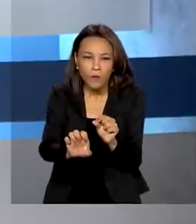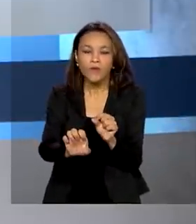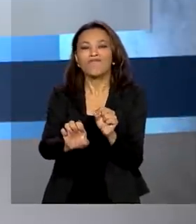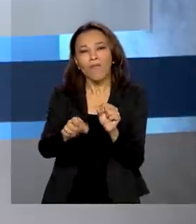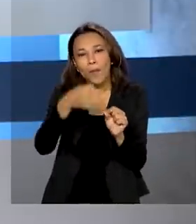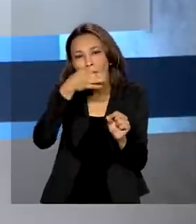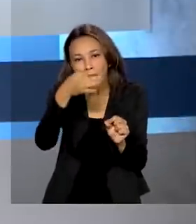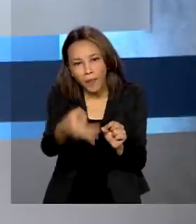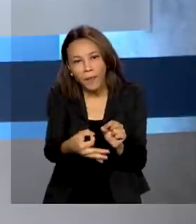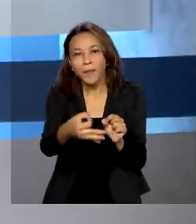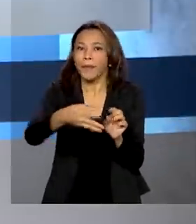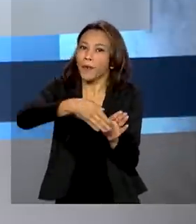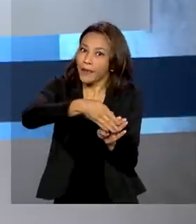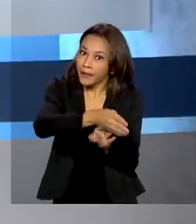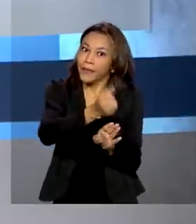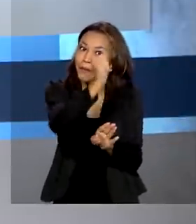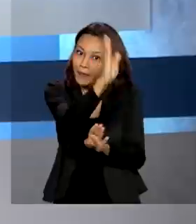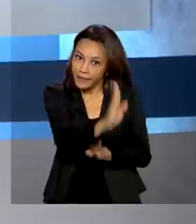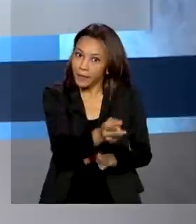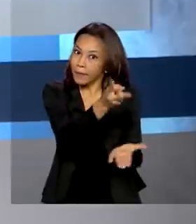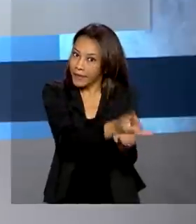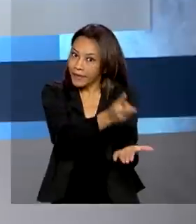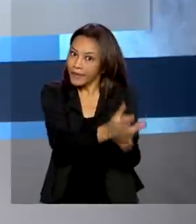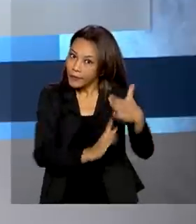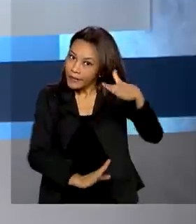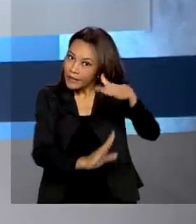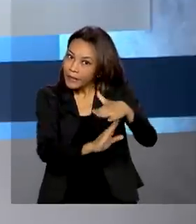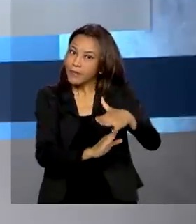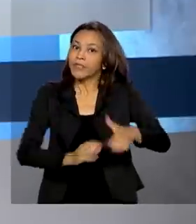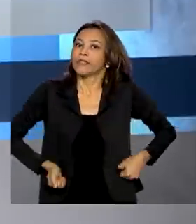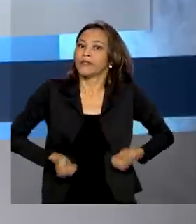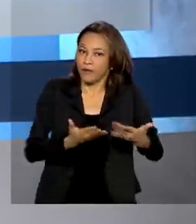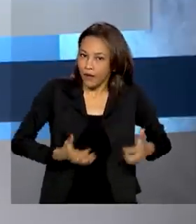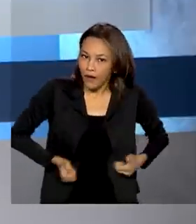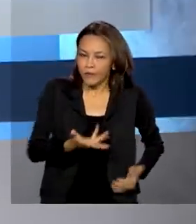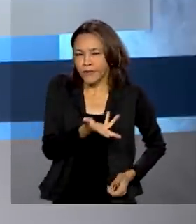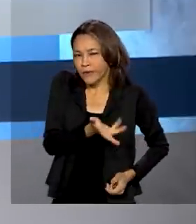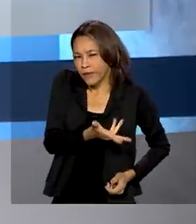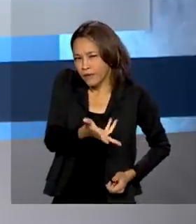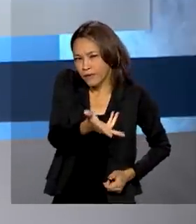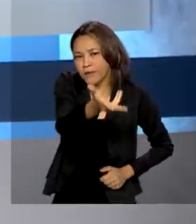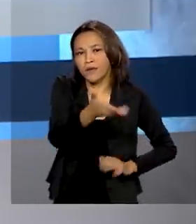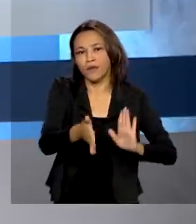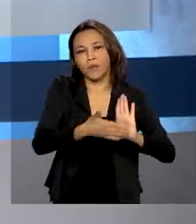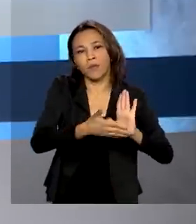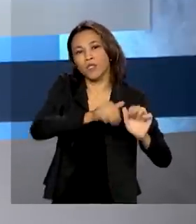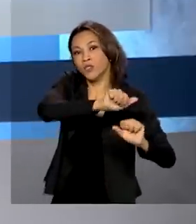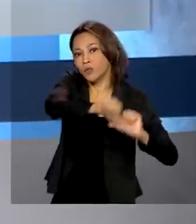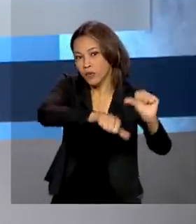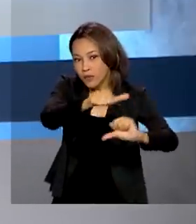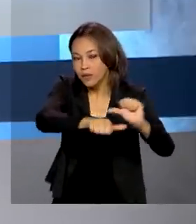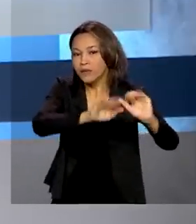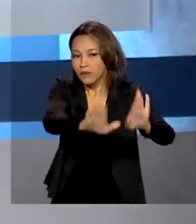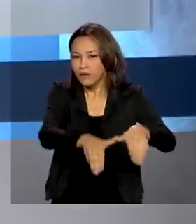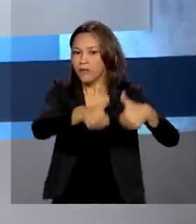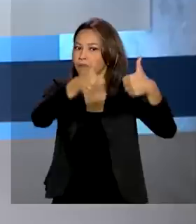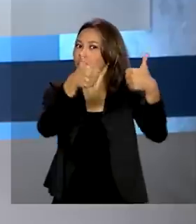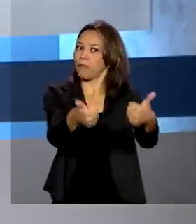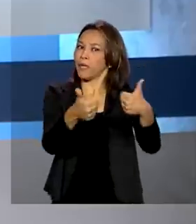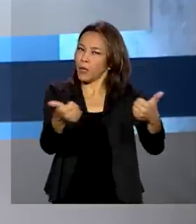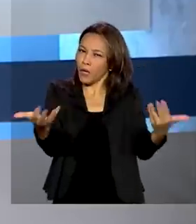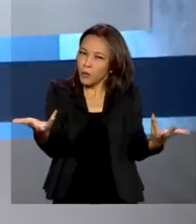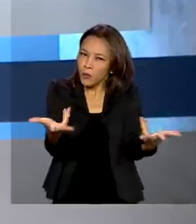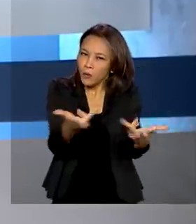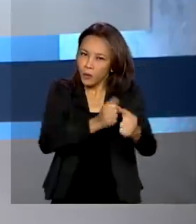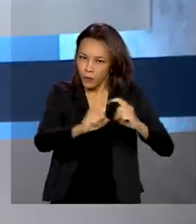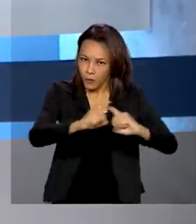sugere ao Brasil que mantenha o teto de gastos e acelere as reformas estruturais para melhorar a eficiência dos